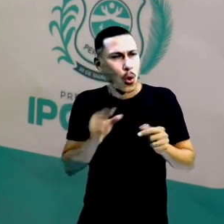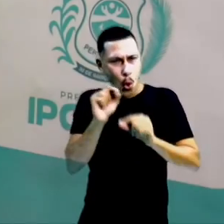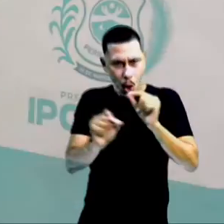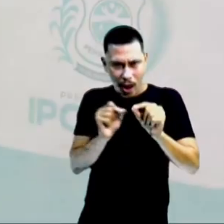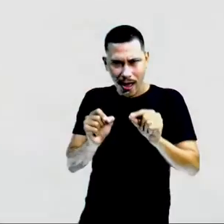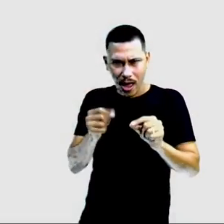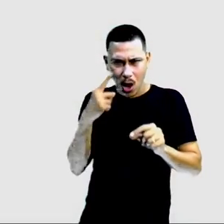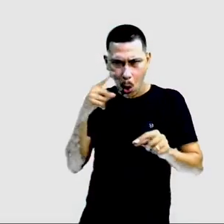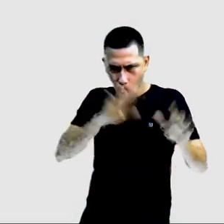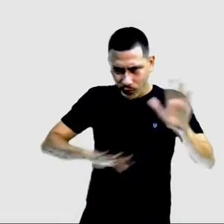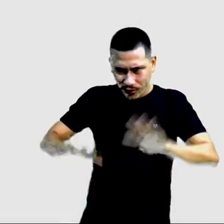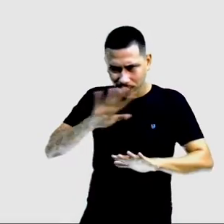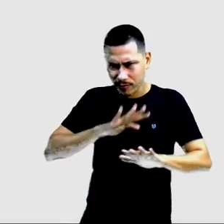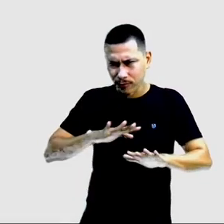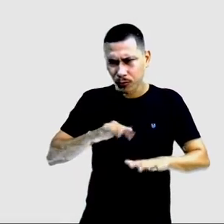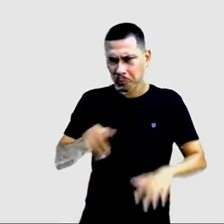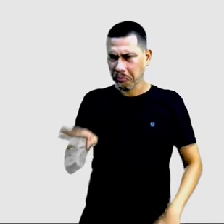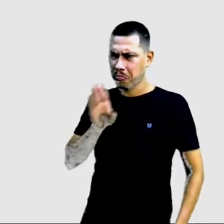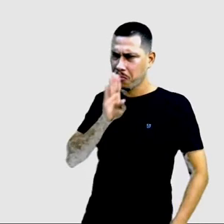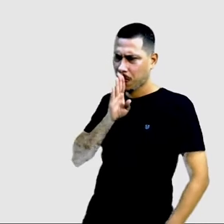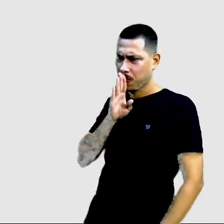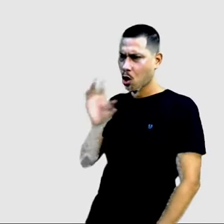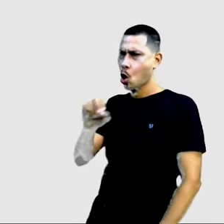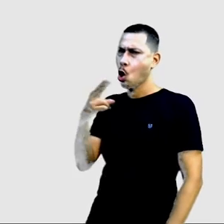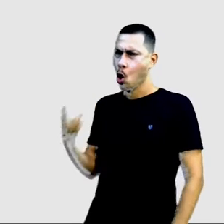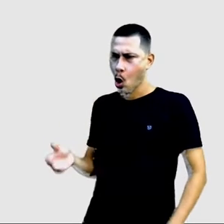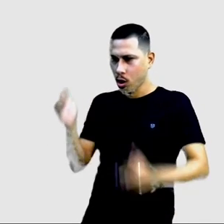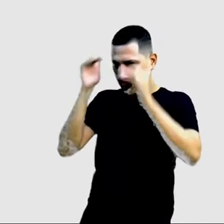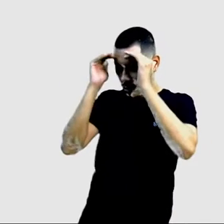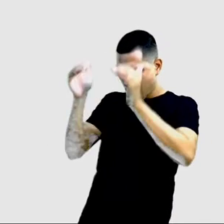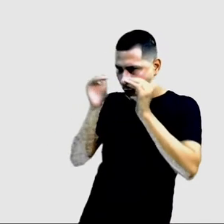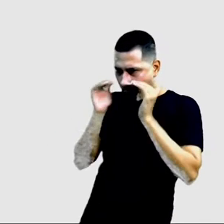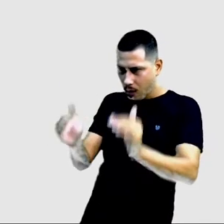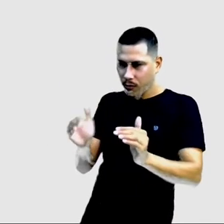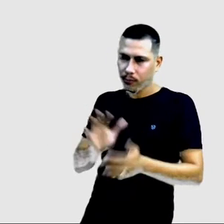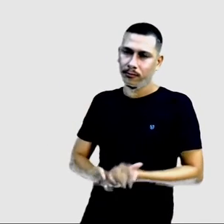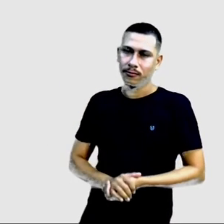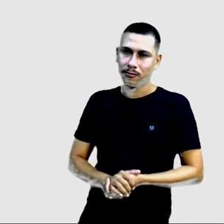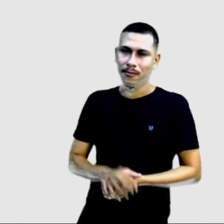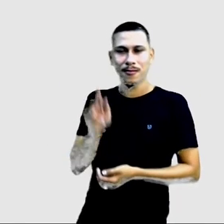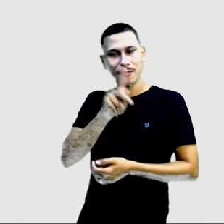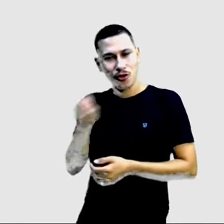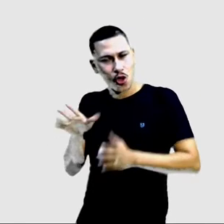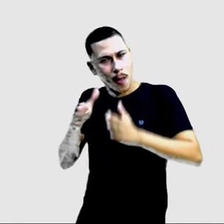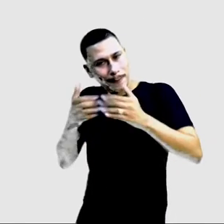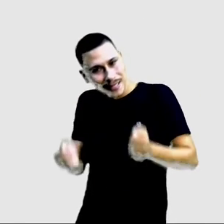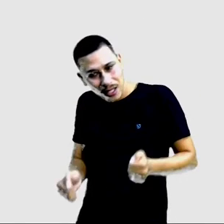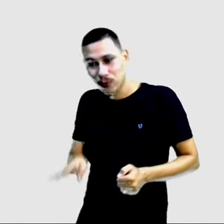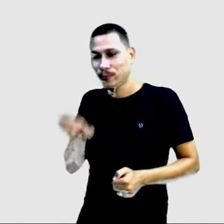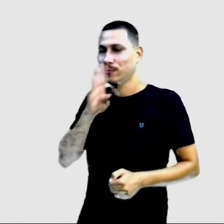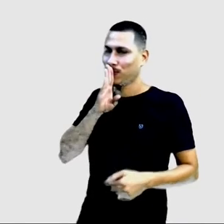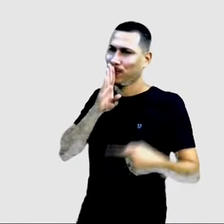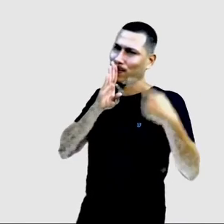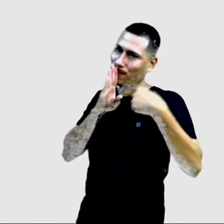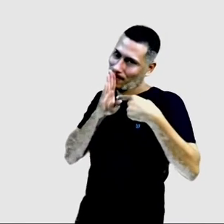Cuidado, silêncio ou atenção? Muito bem. Ela está dizendo silêncio, já estou presente.